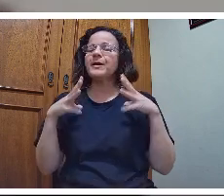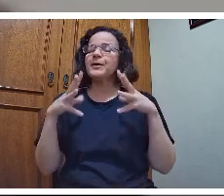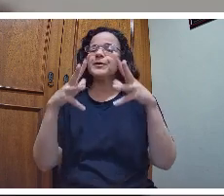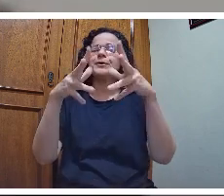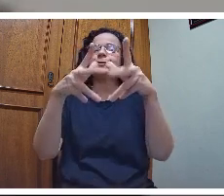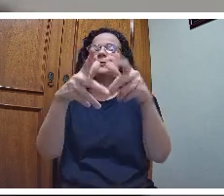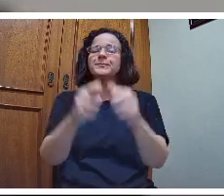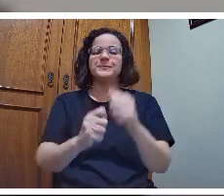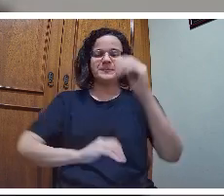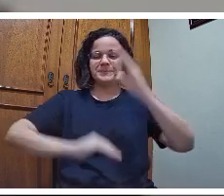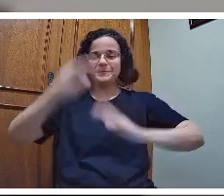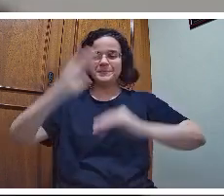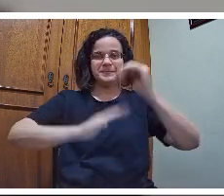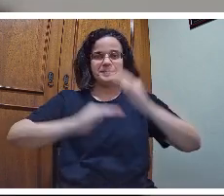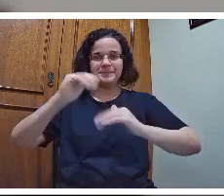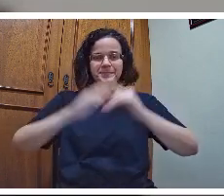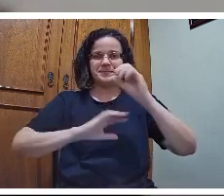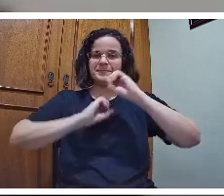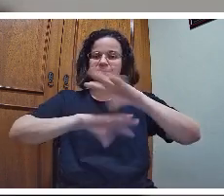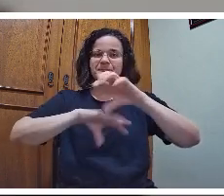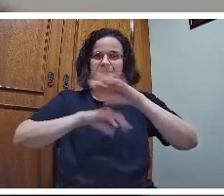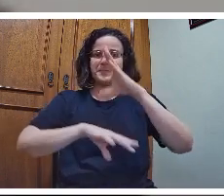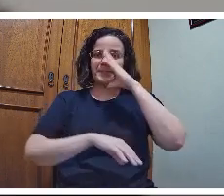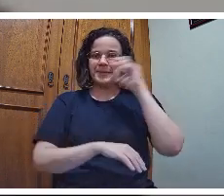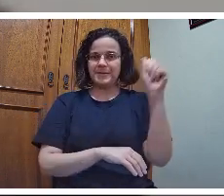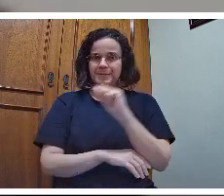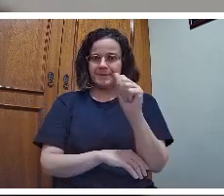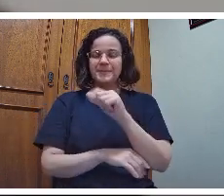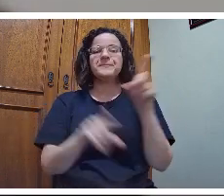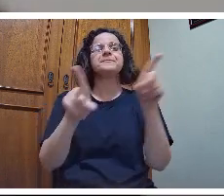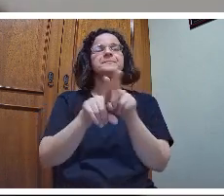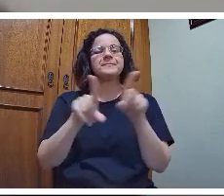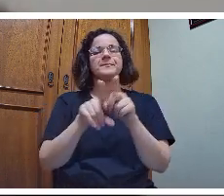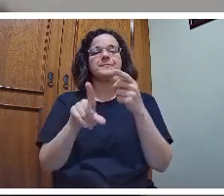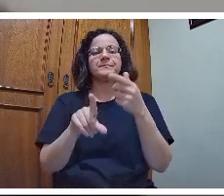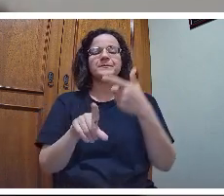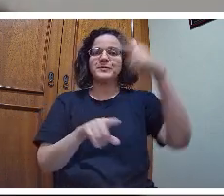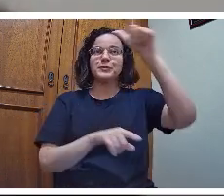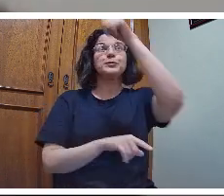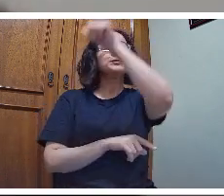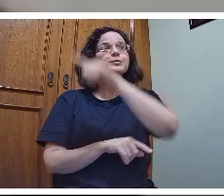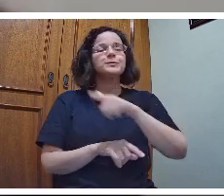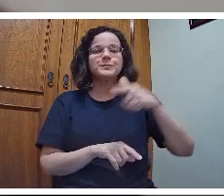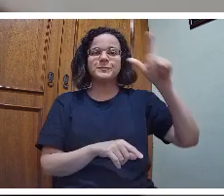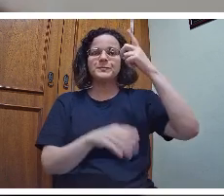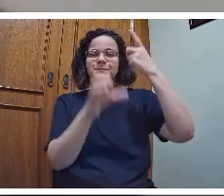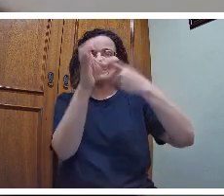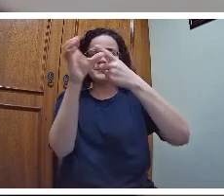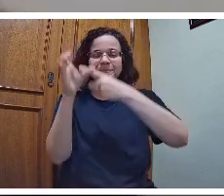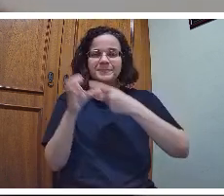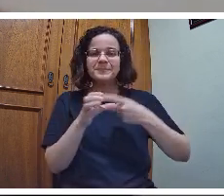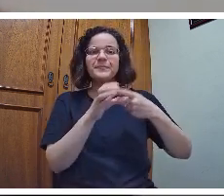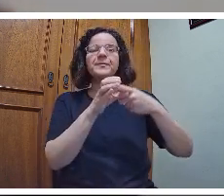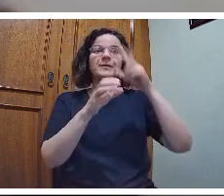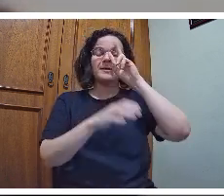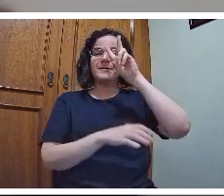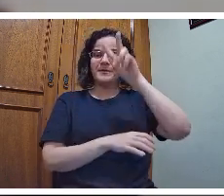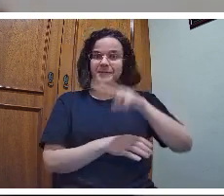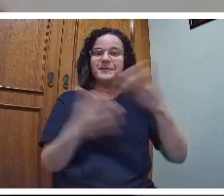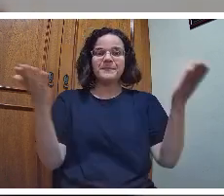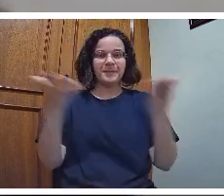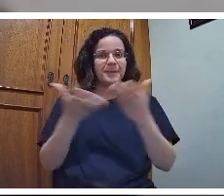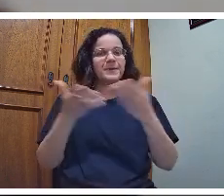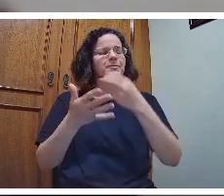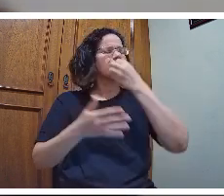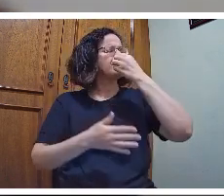-vindas a todos os nossos profissionais da educação do município de Araucária, bem como também de outras localidades que estarão nos acompanhando